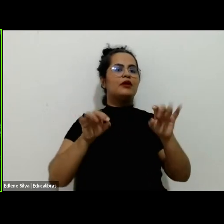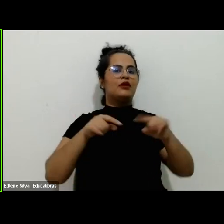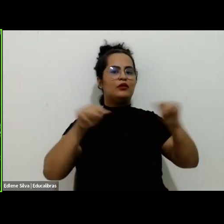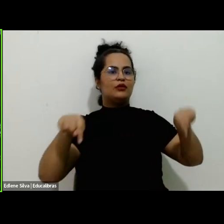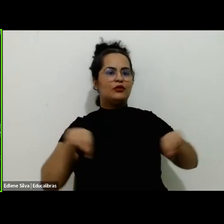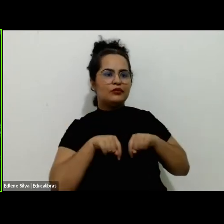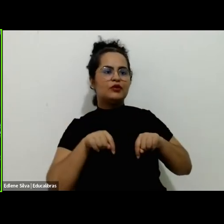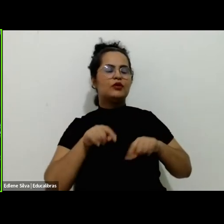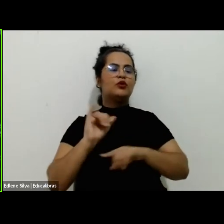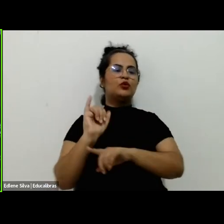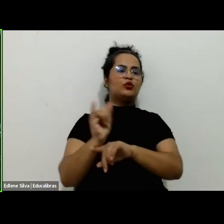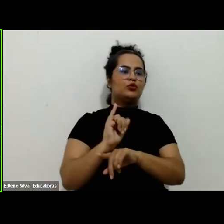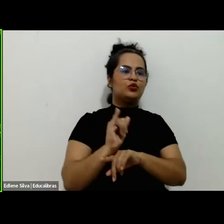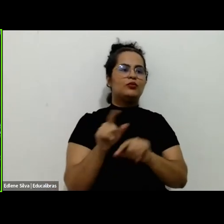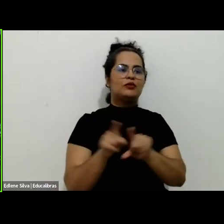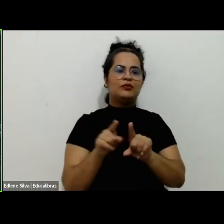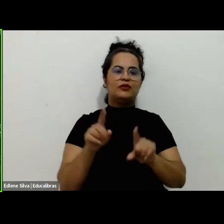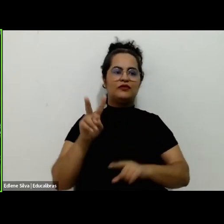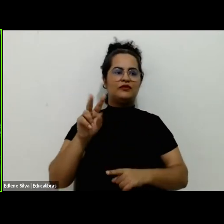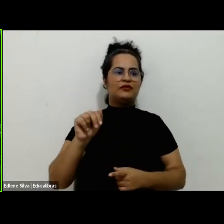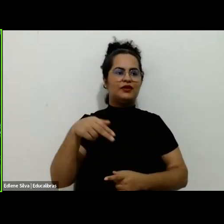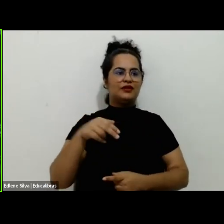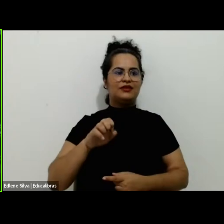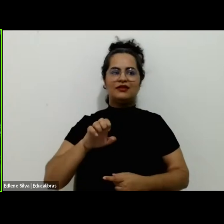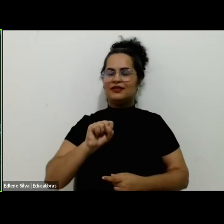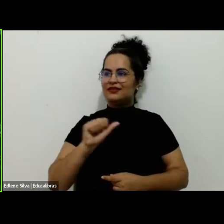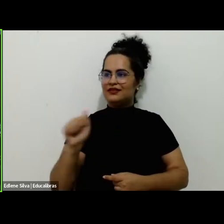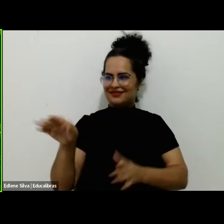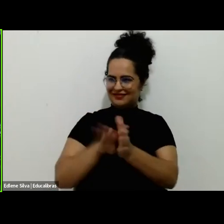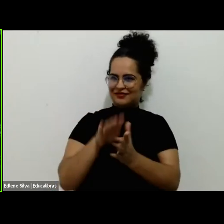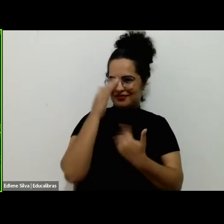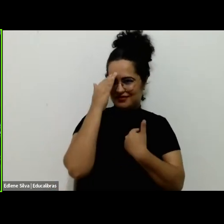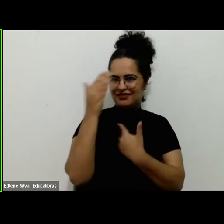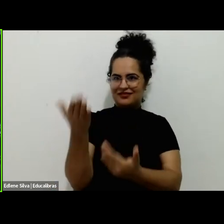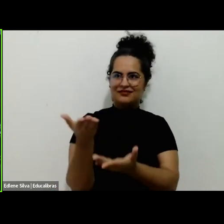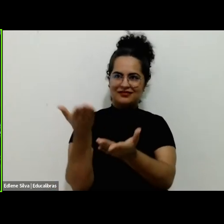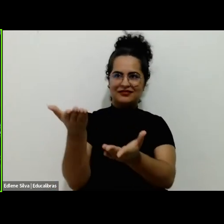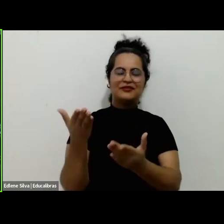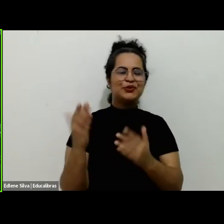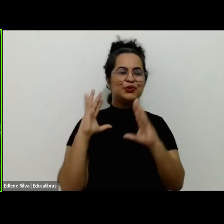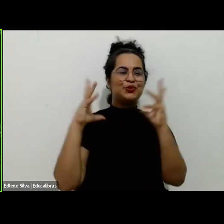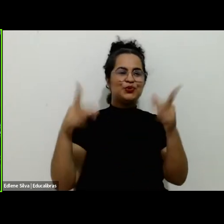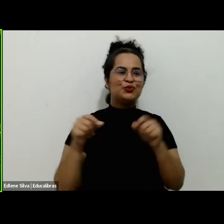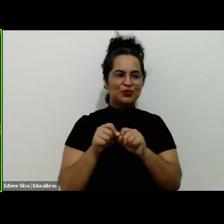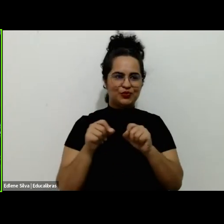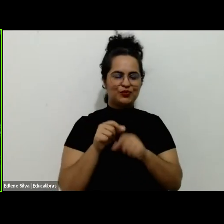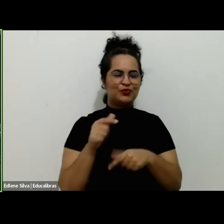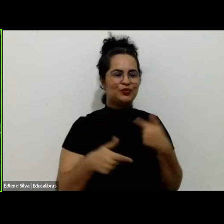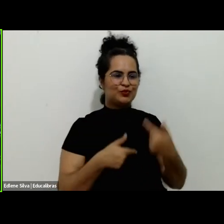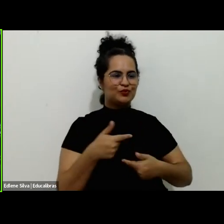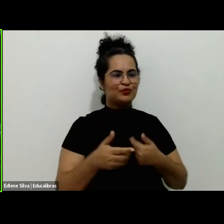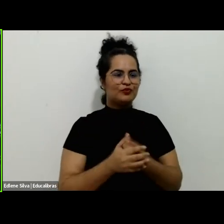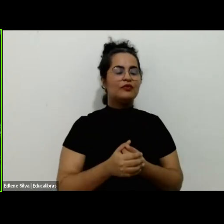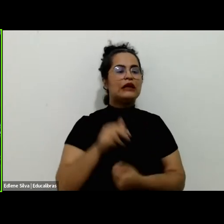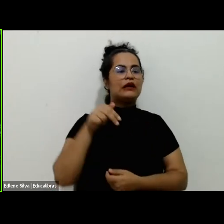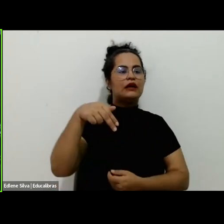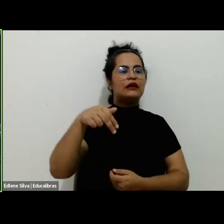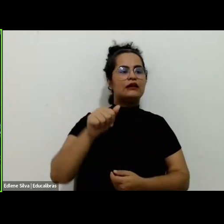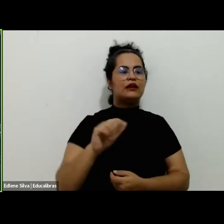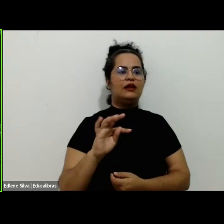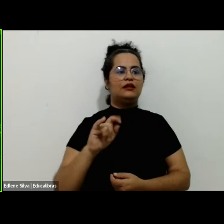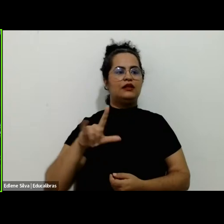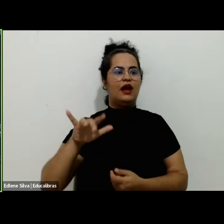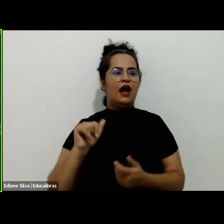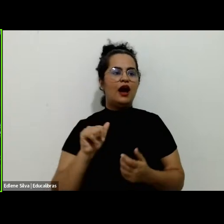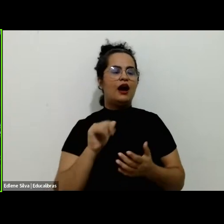YouTube e tudo mais. Vanessa, acabei de te agradecer aqui por tudo que você tem feito. Natália está aqui pela imprensa